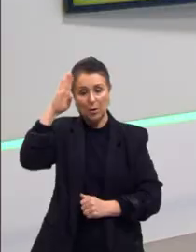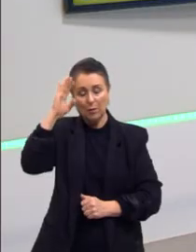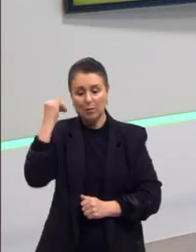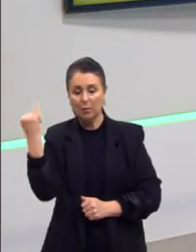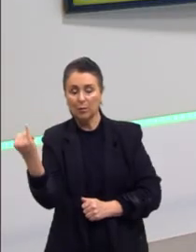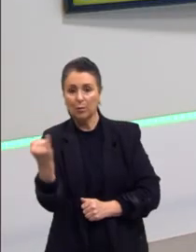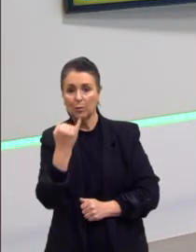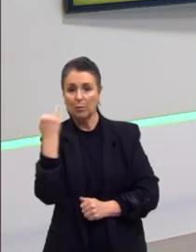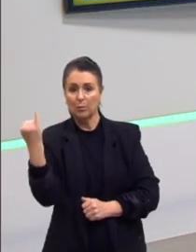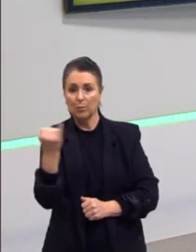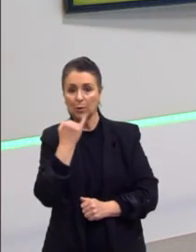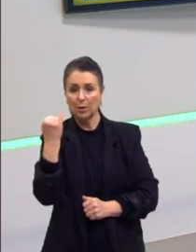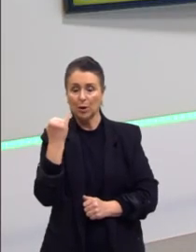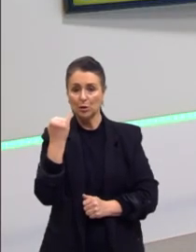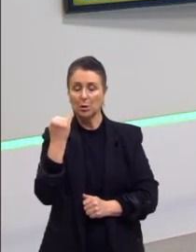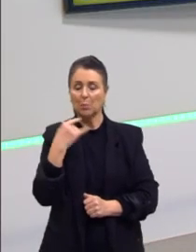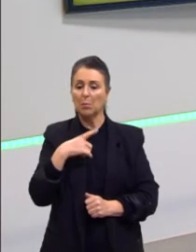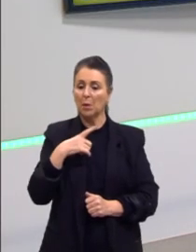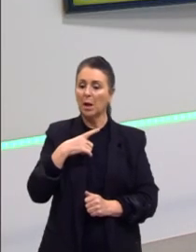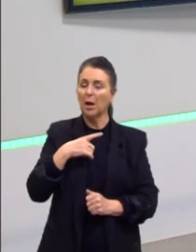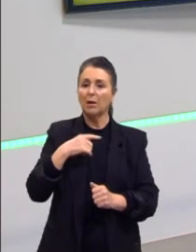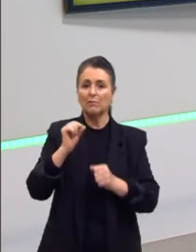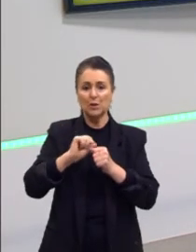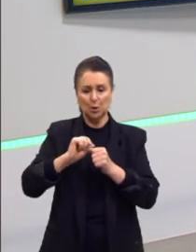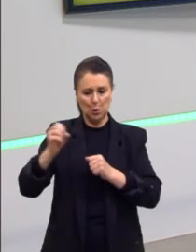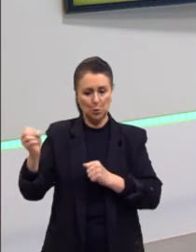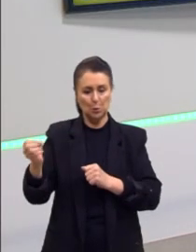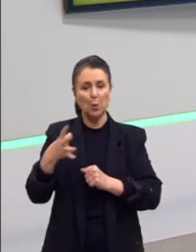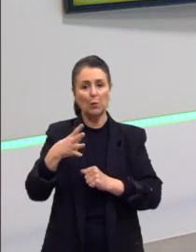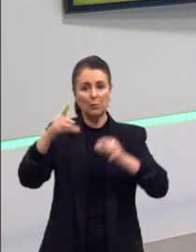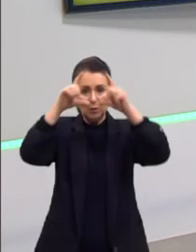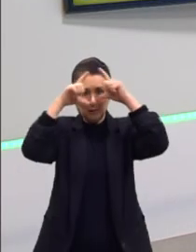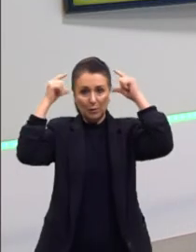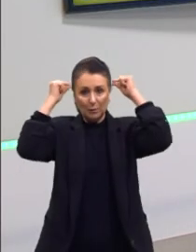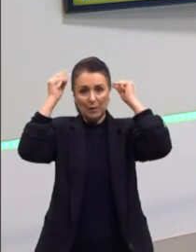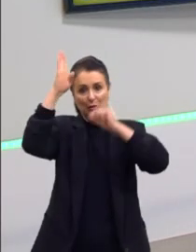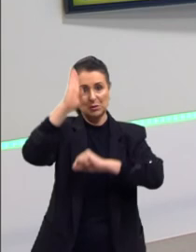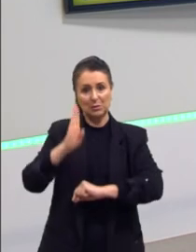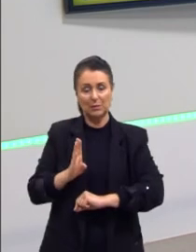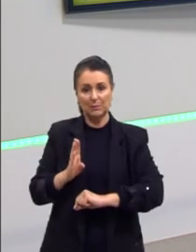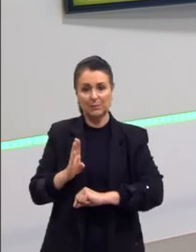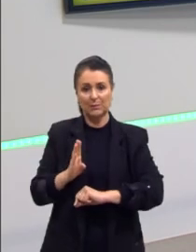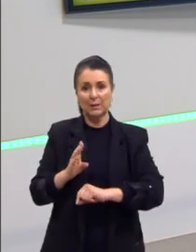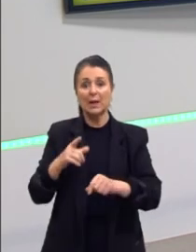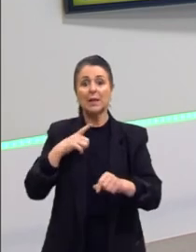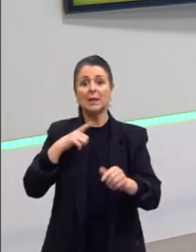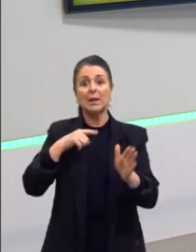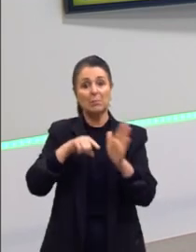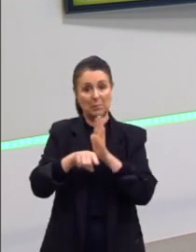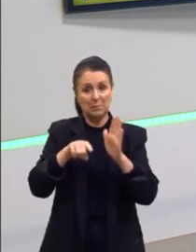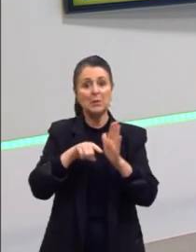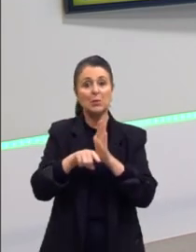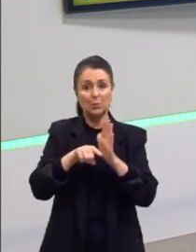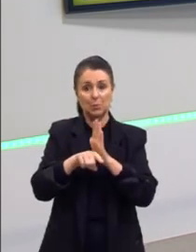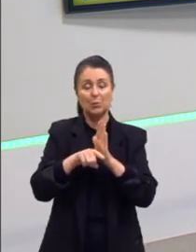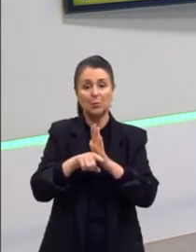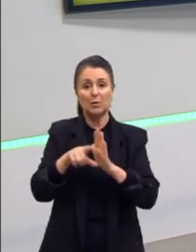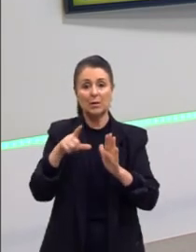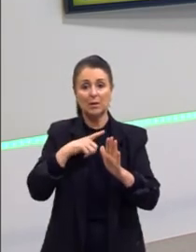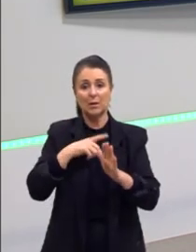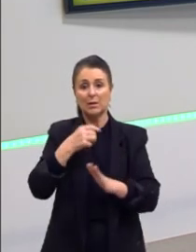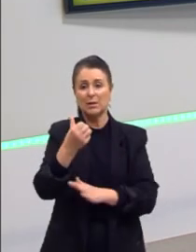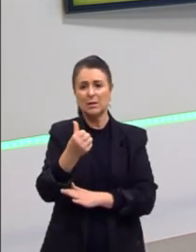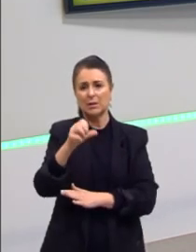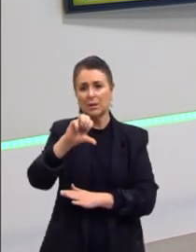modernizar a enfermagem no Brasil. Aqui a vai ter uma questão que não vai dar tempo de a gente fazer, mas fica como dica para vocês a questão